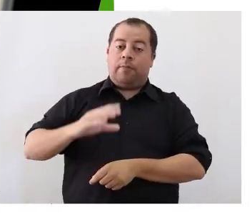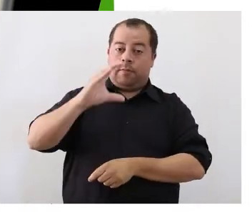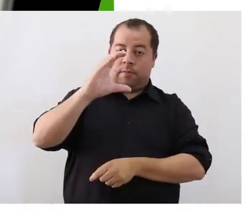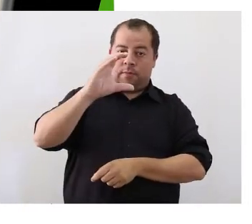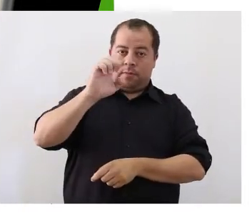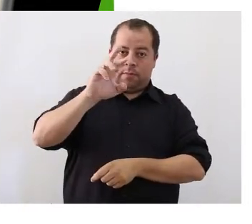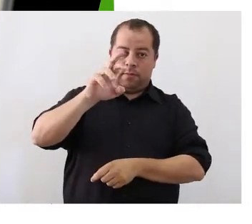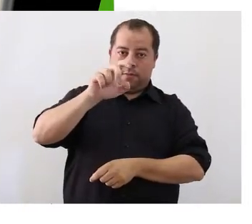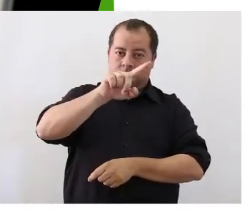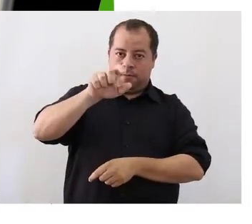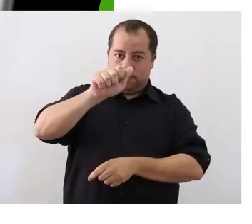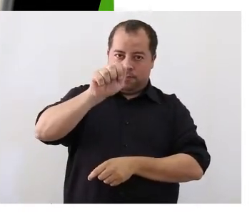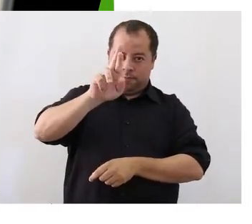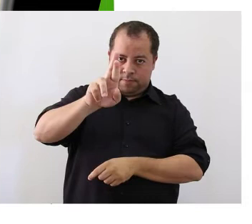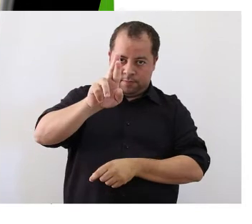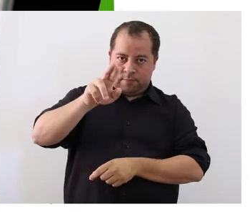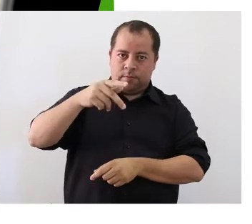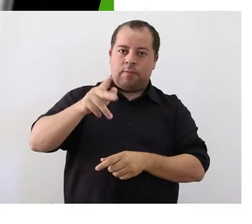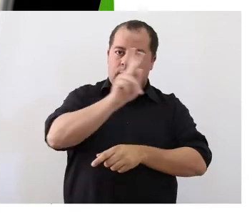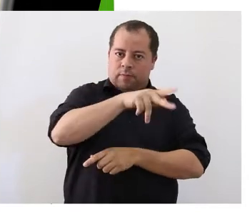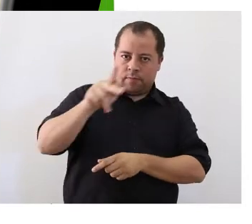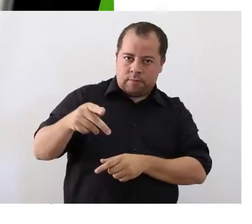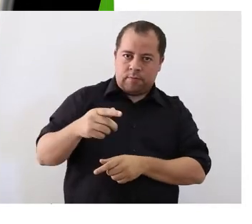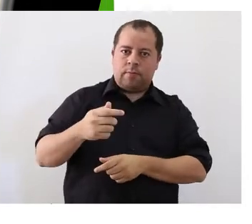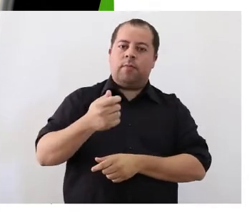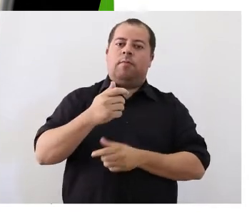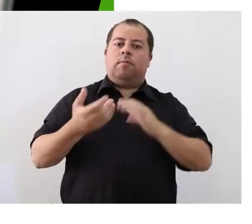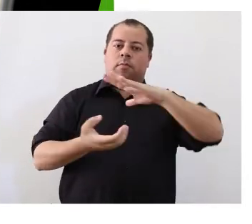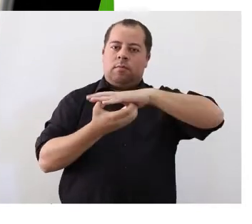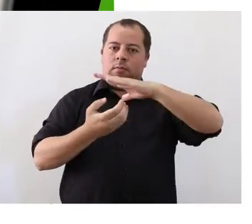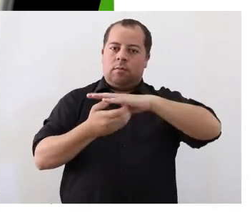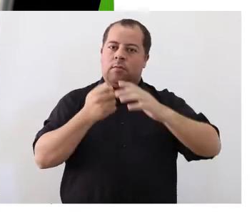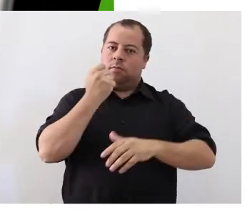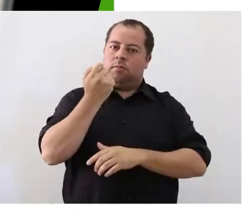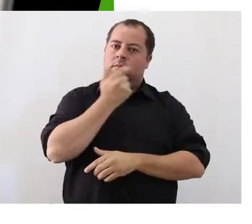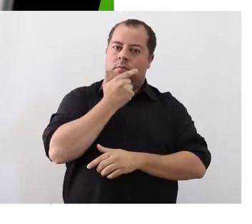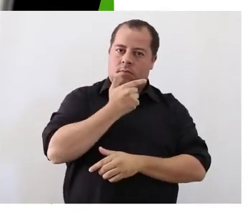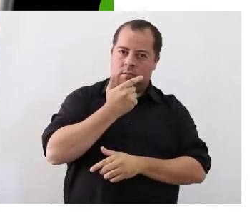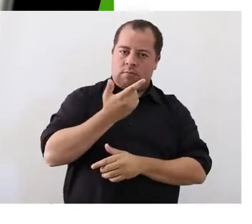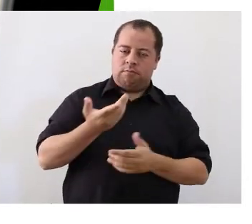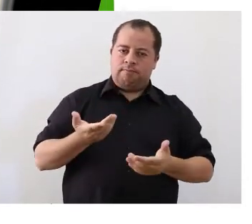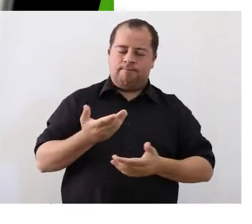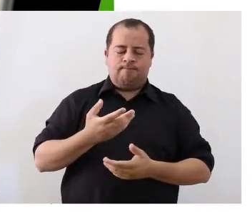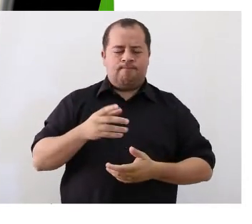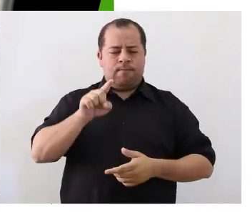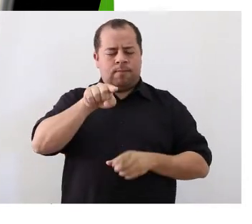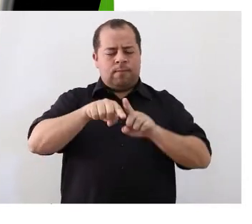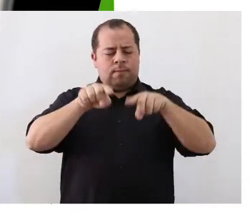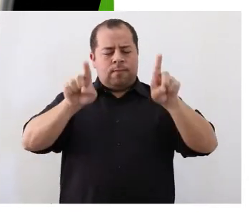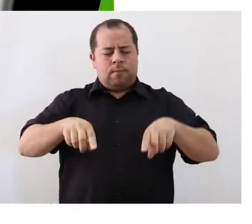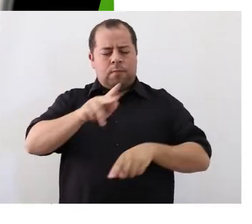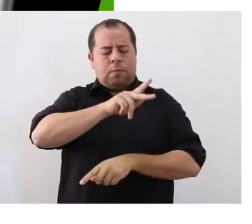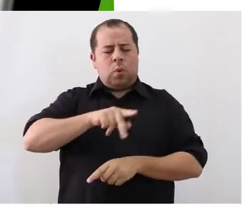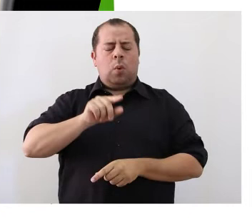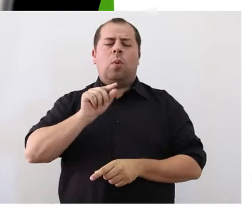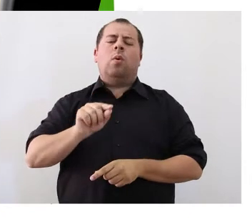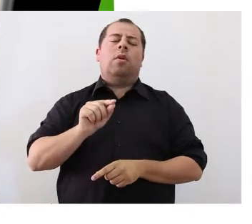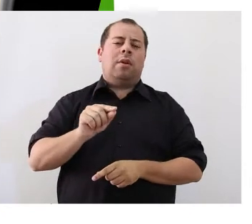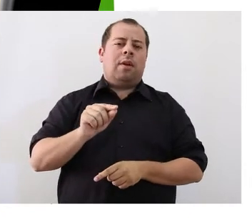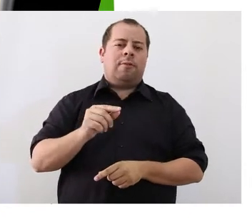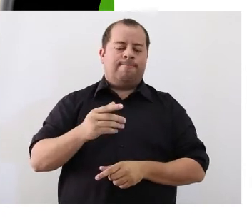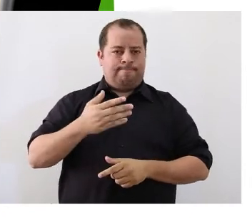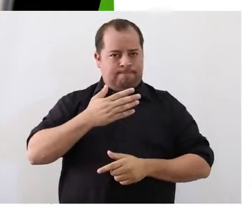Cristaldo, sou docente do Campus Alegretti e, para mim, ser servidor público significa